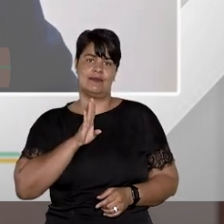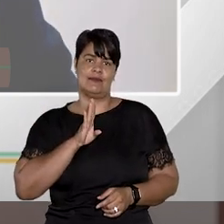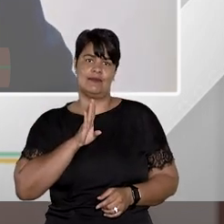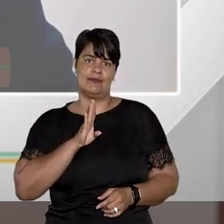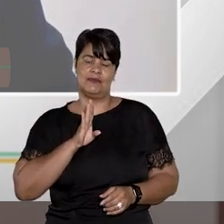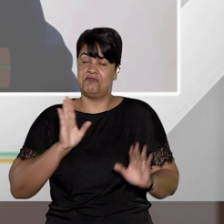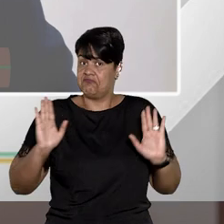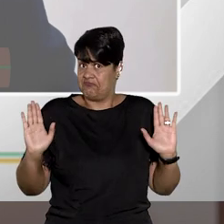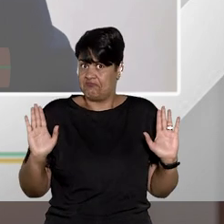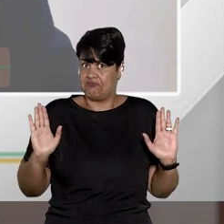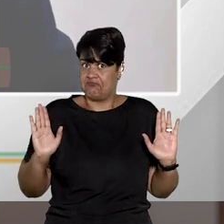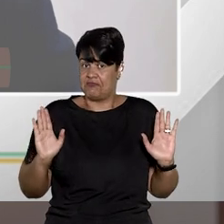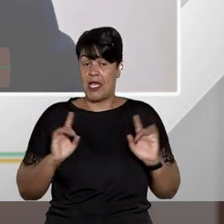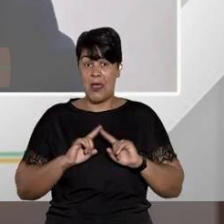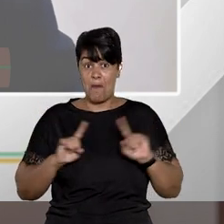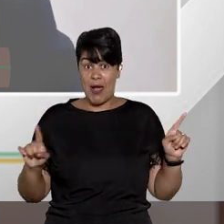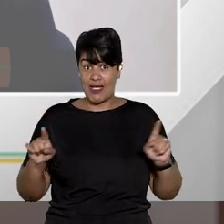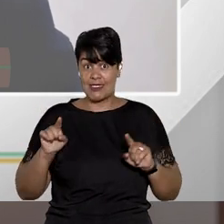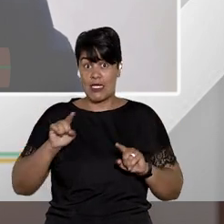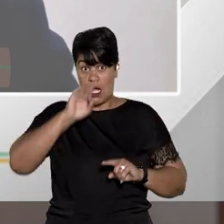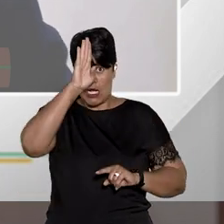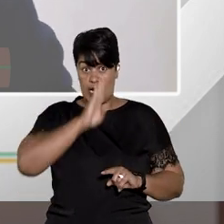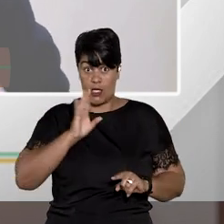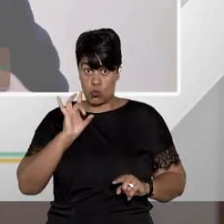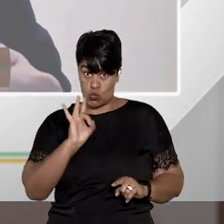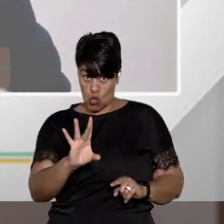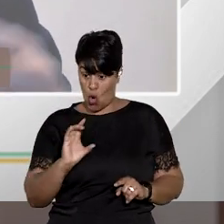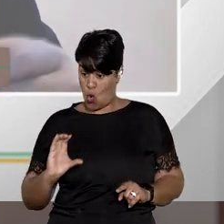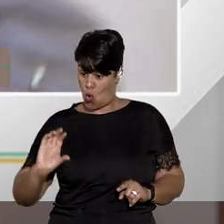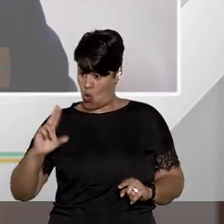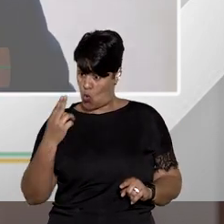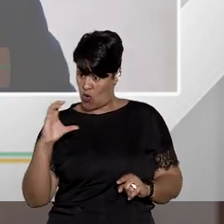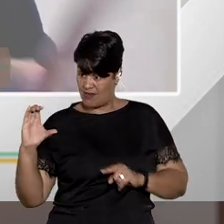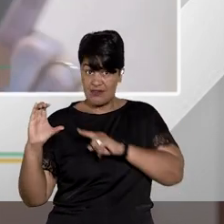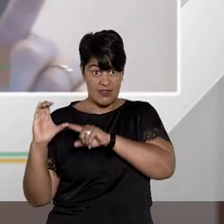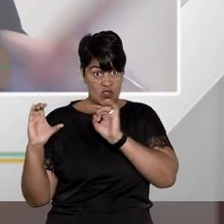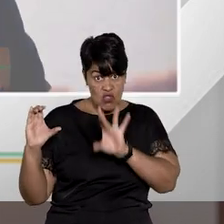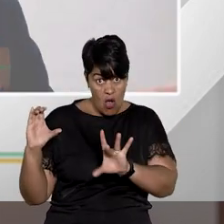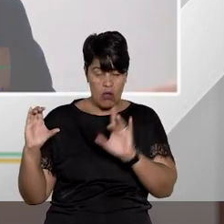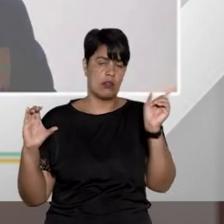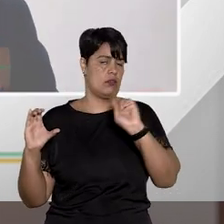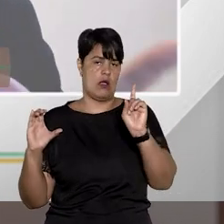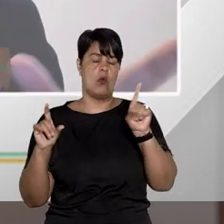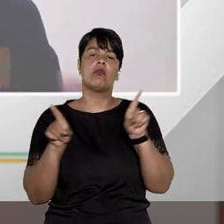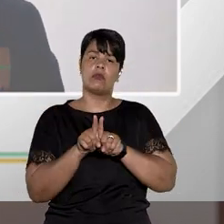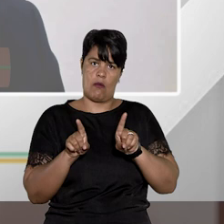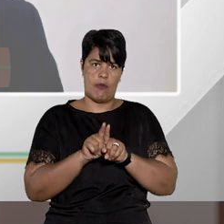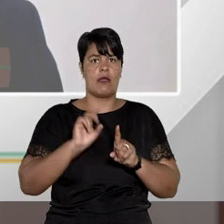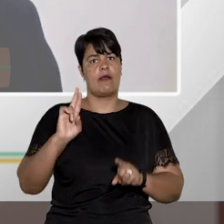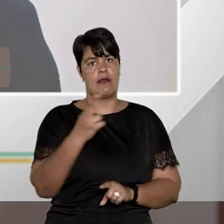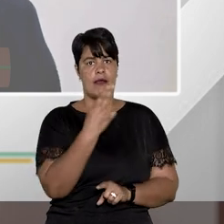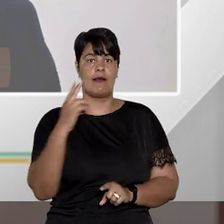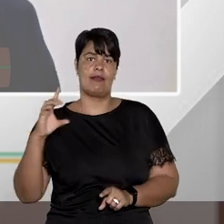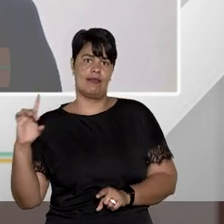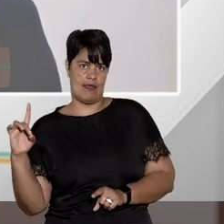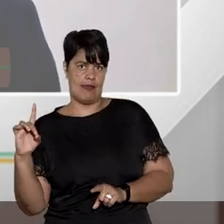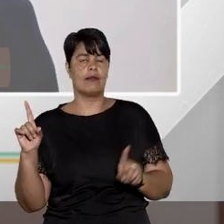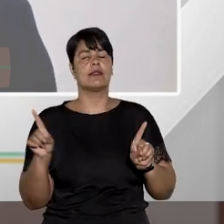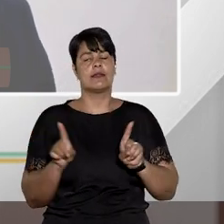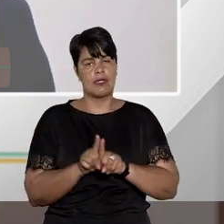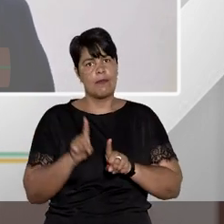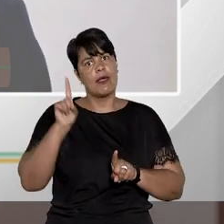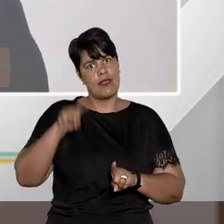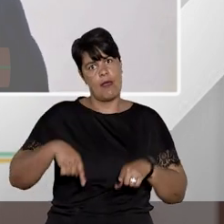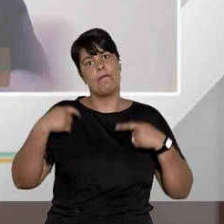gratuito a sua impetração, mas ele não é o único a ser gratuito. O habeas data também é gratuito, mas nele, no habeas data, haverá necessidade